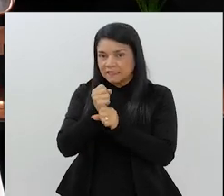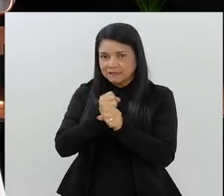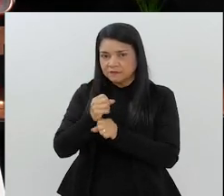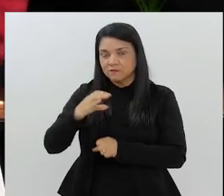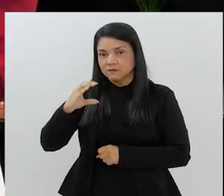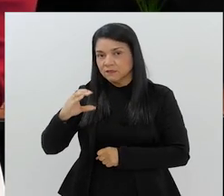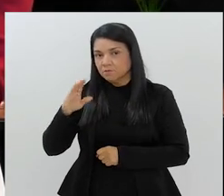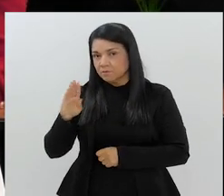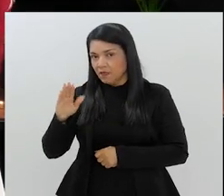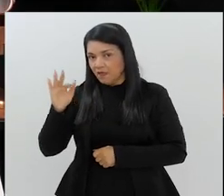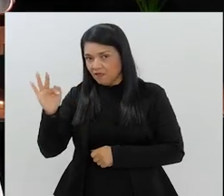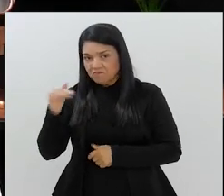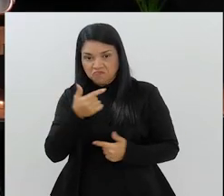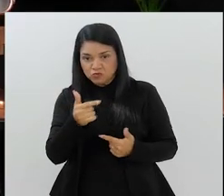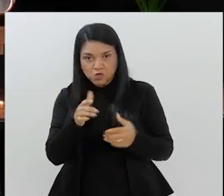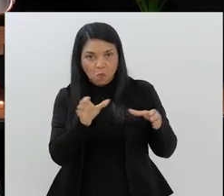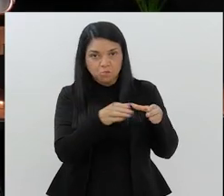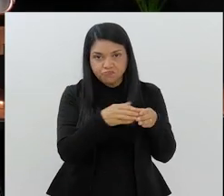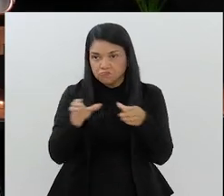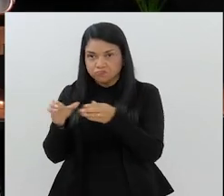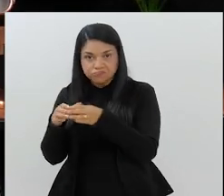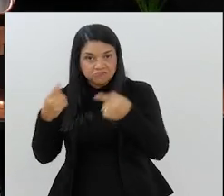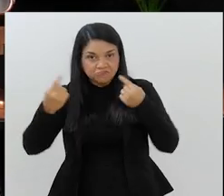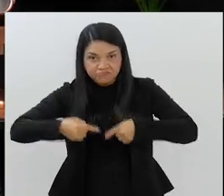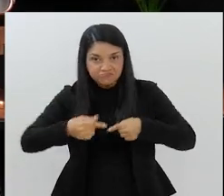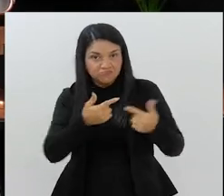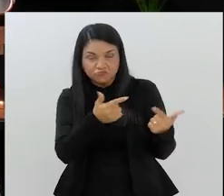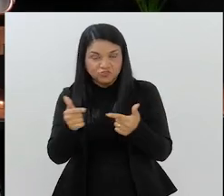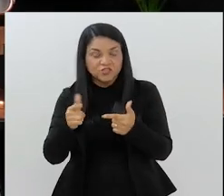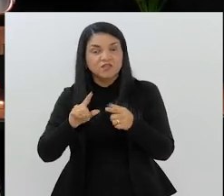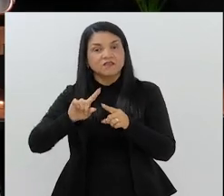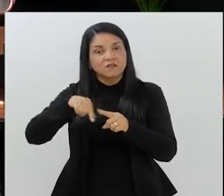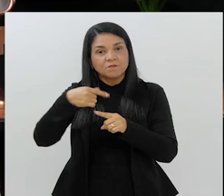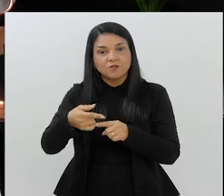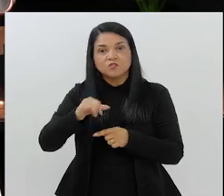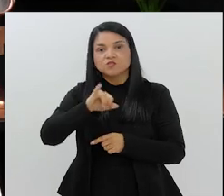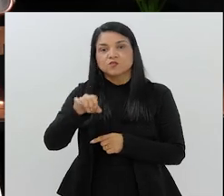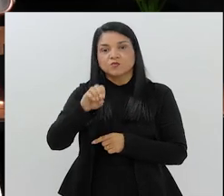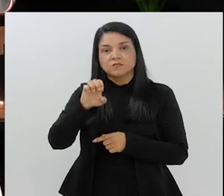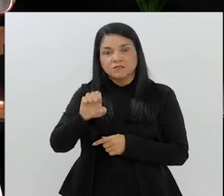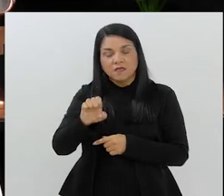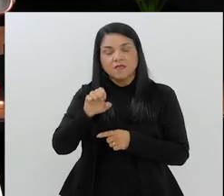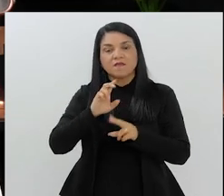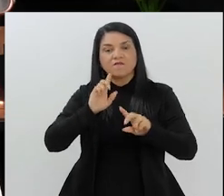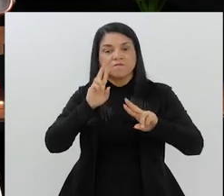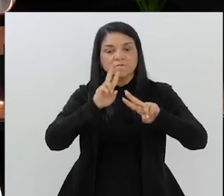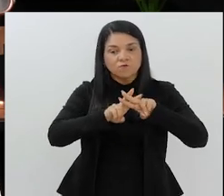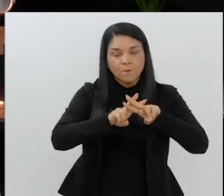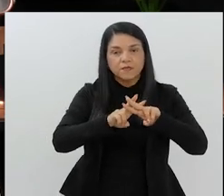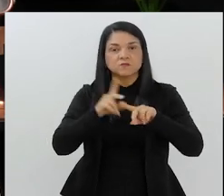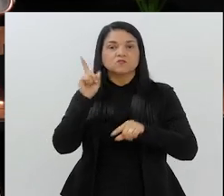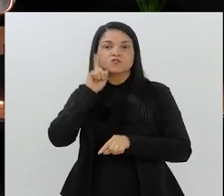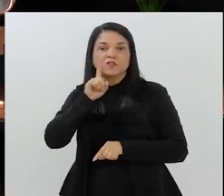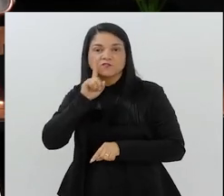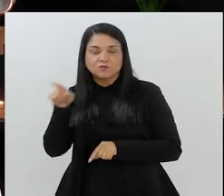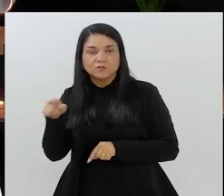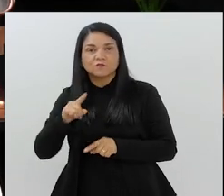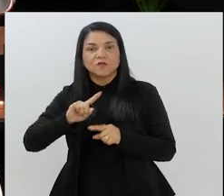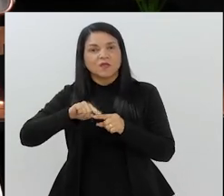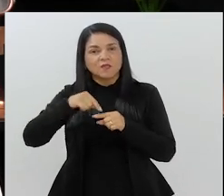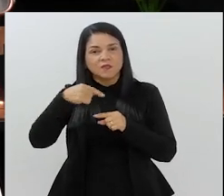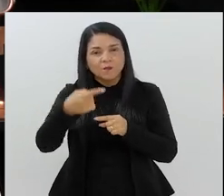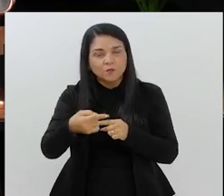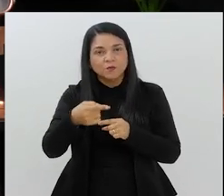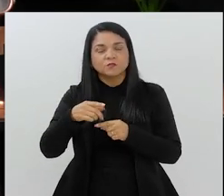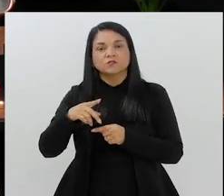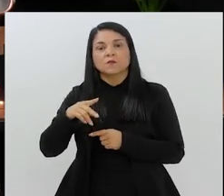30 anos, sem oposição, de Ricardo Teixeira, depois veio José Maria Marim, que foi preso, ficou lá nos Estados